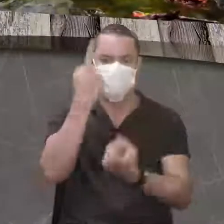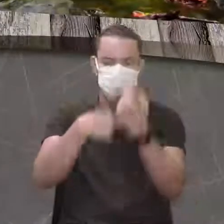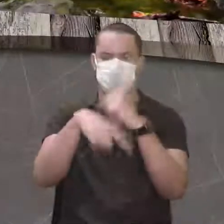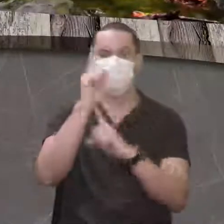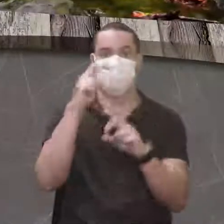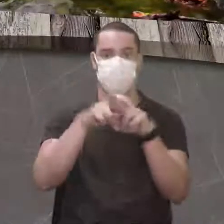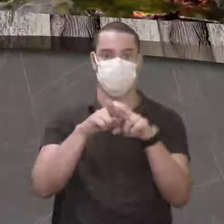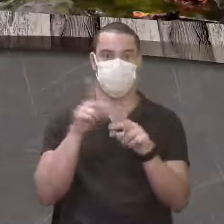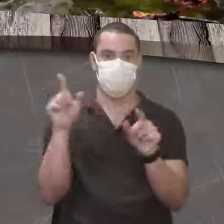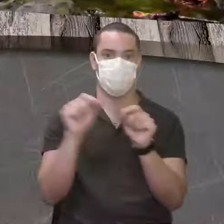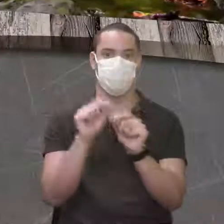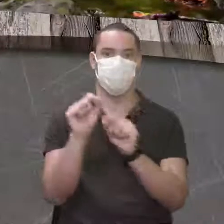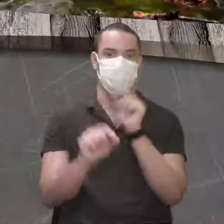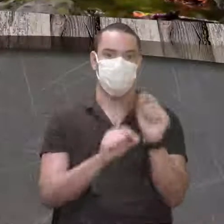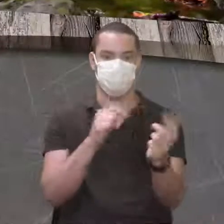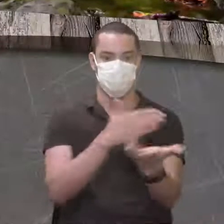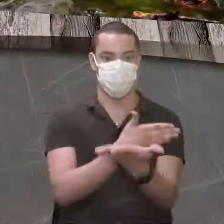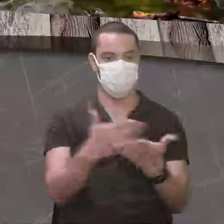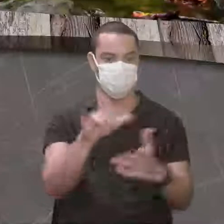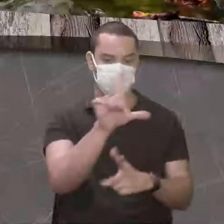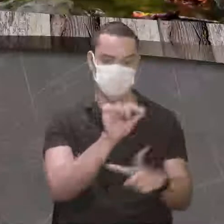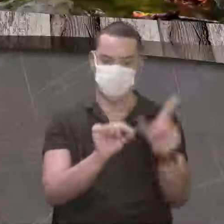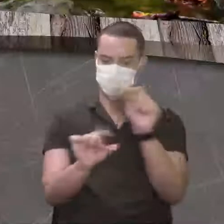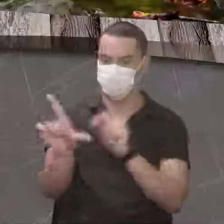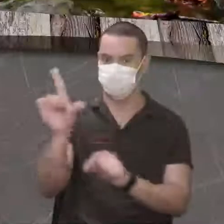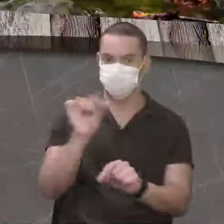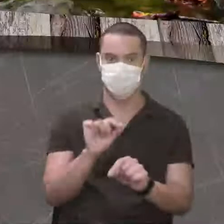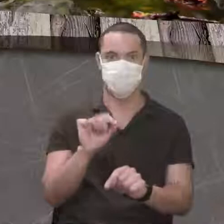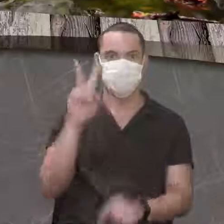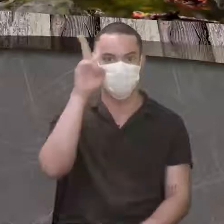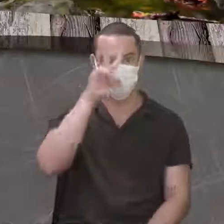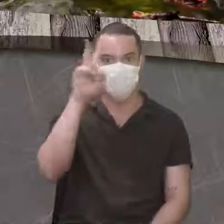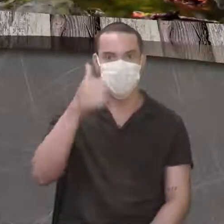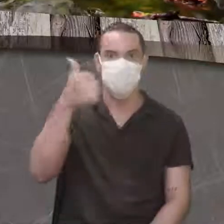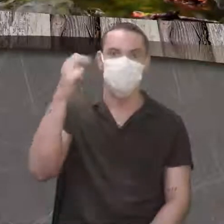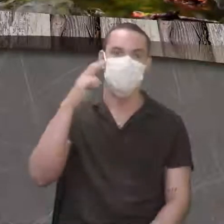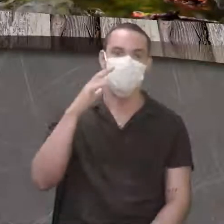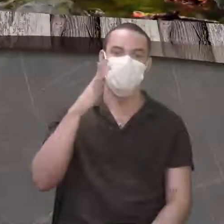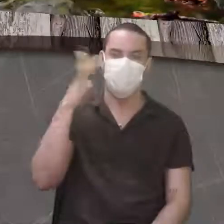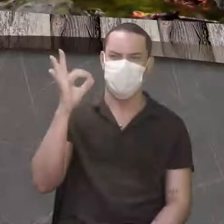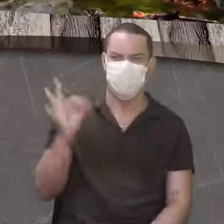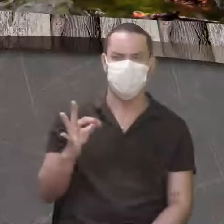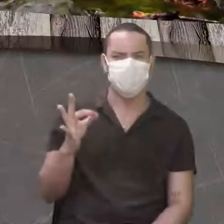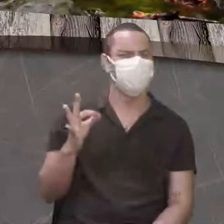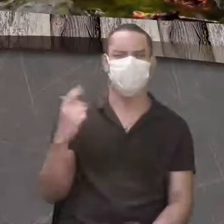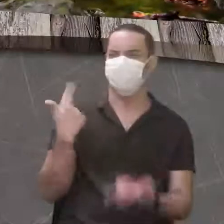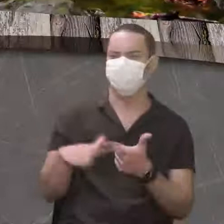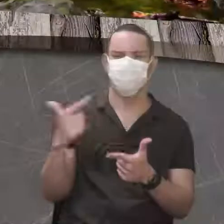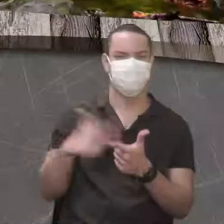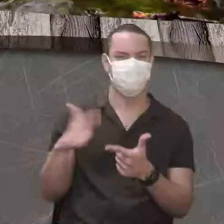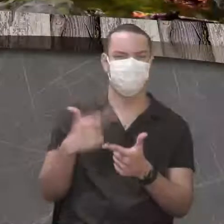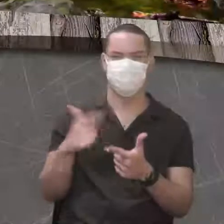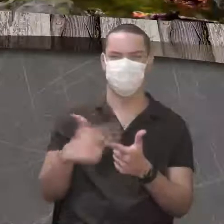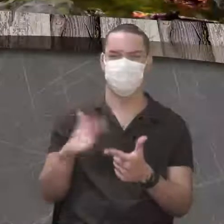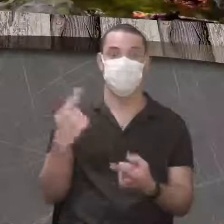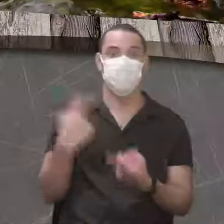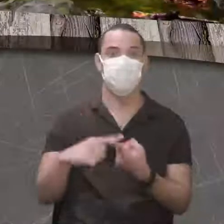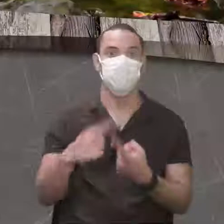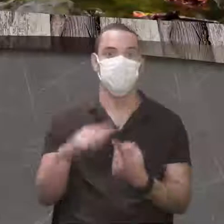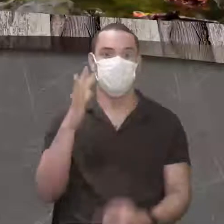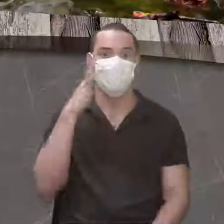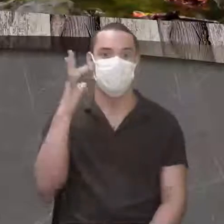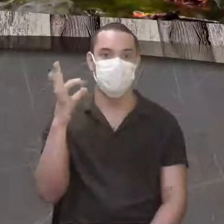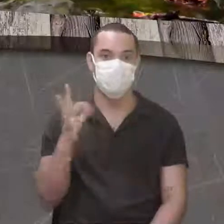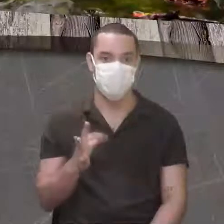a partir daí, ele começou a escolher. Ele começou primeiramente a trabalhar com ratos, não deu muito certo, deu B.O. para ele lá dentro do monastério. O aconteceu?